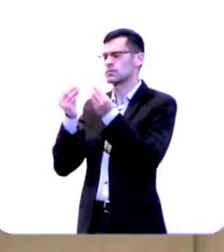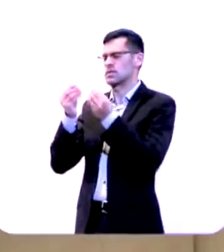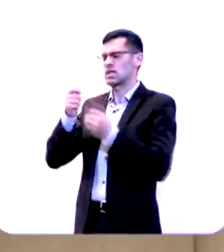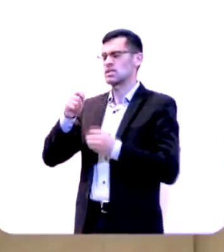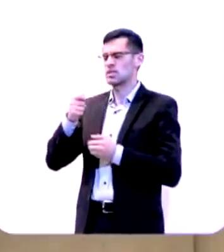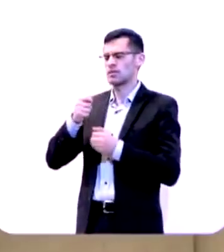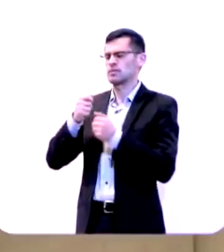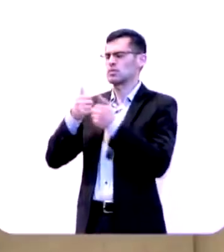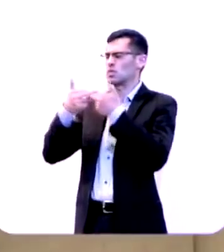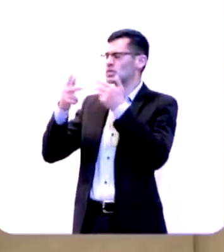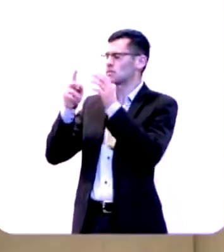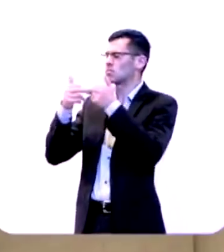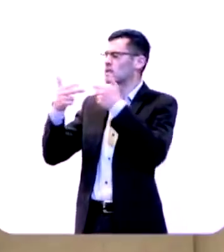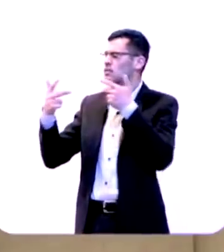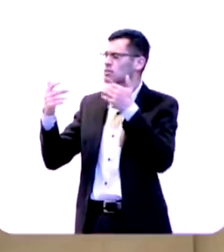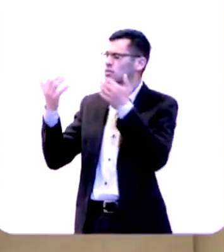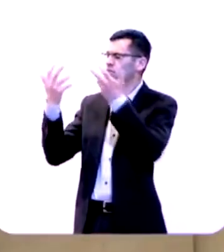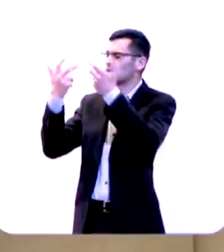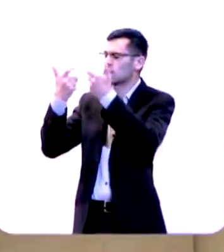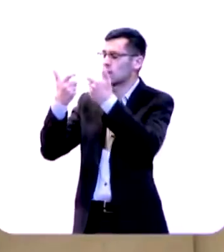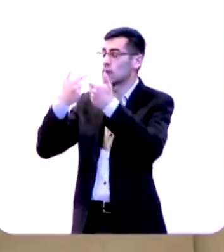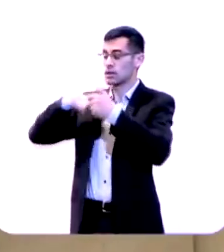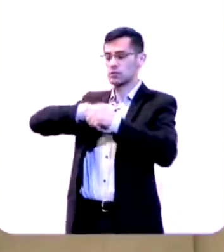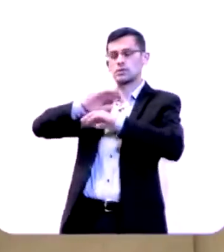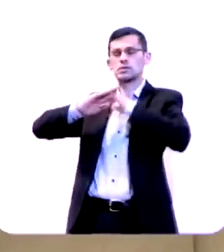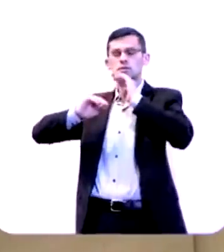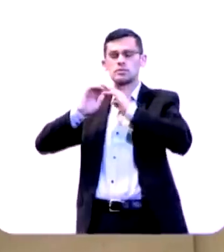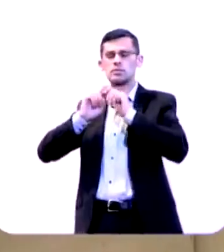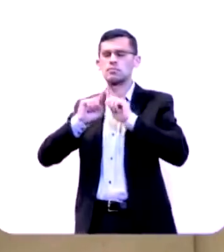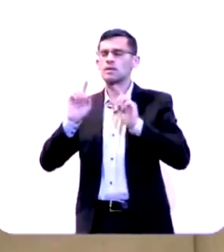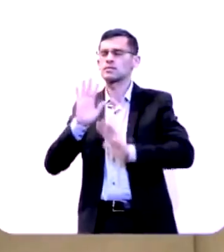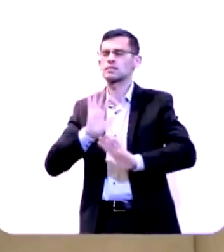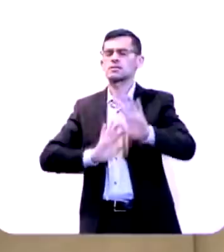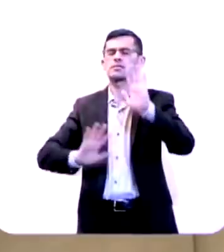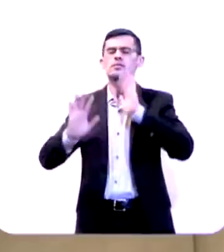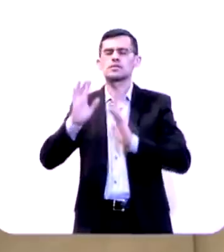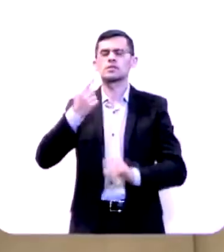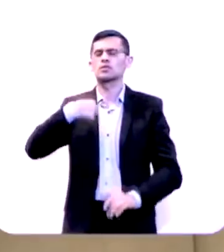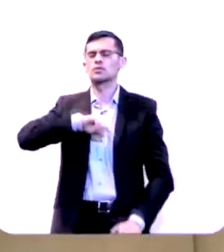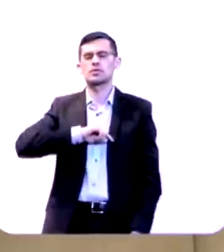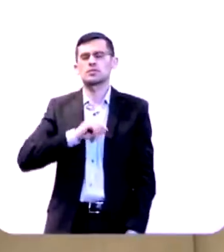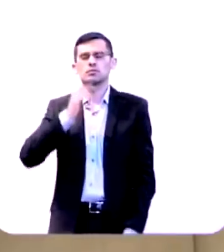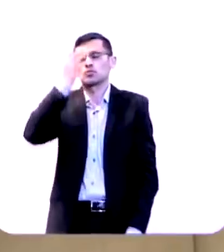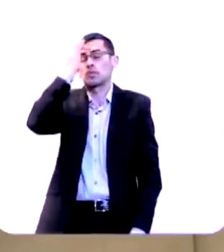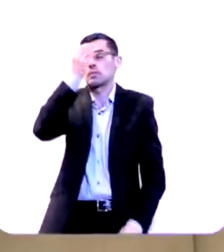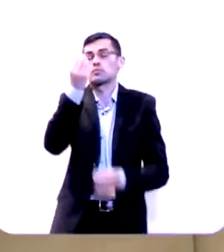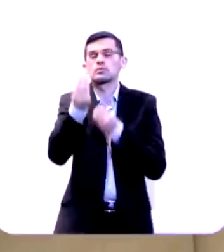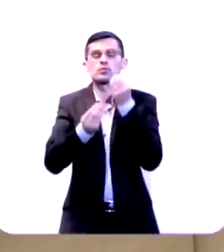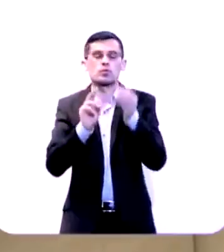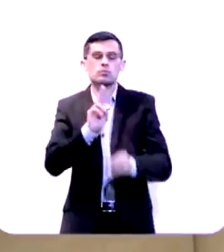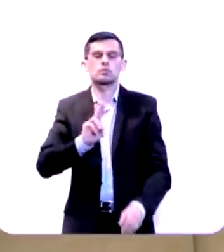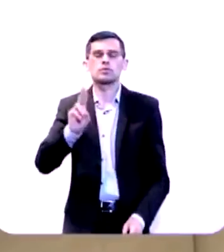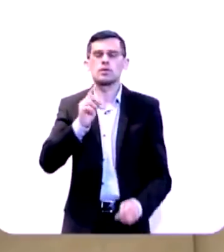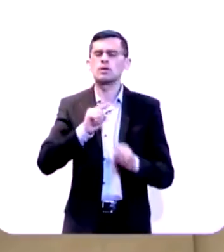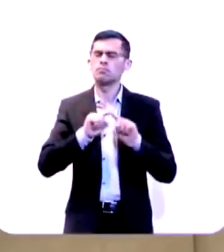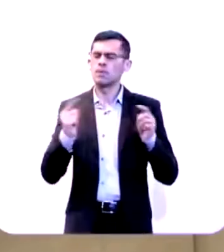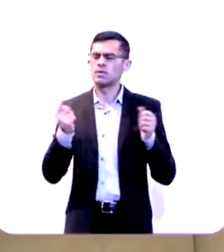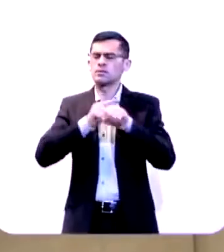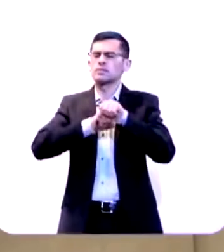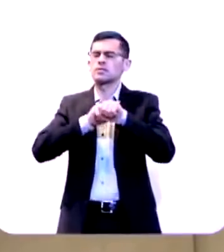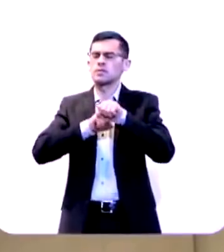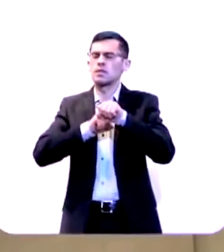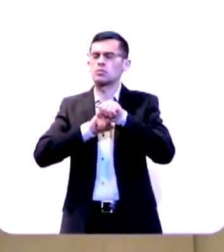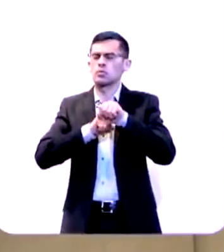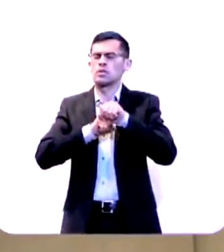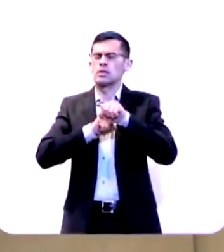tesouro ela está nas nossas mãos mas muitas vezes nós não usamos e nesta hora Senhor